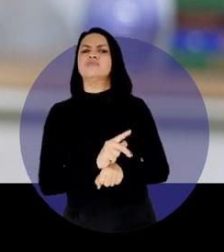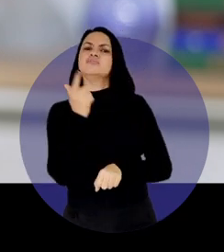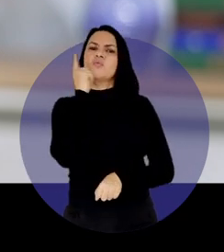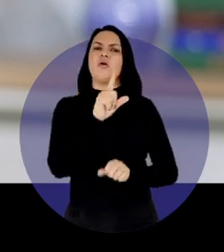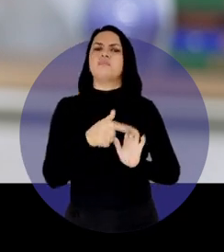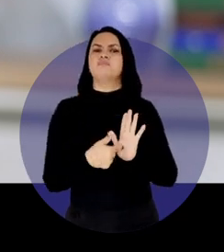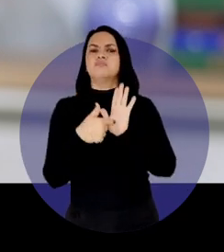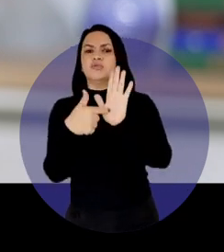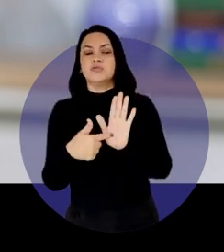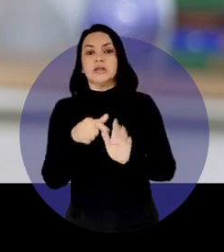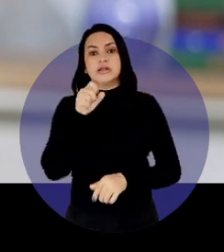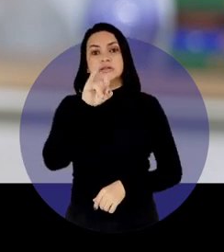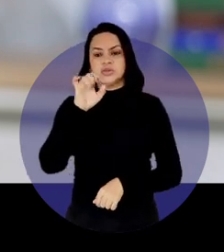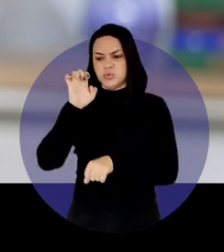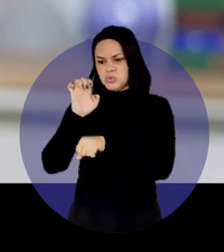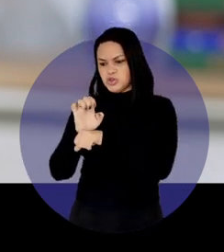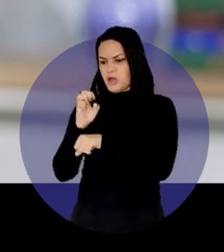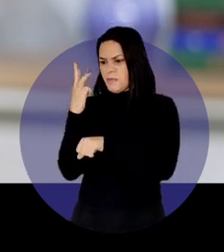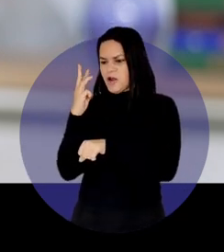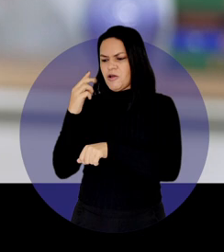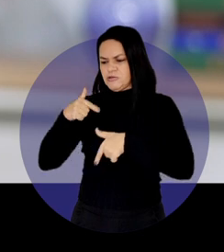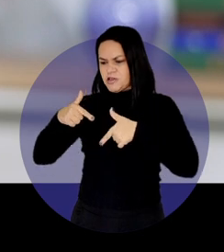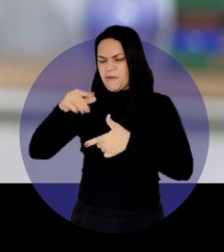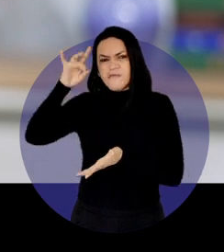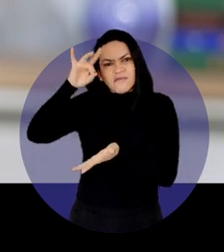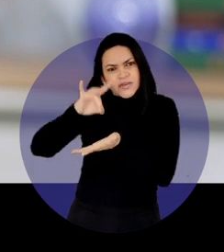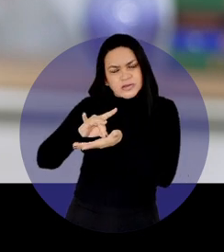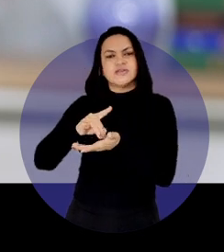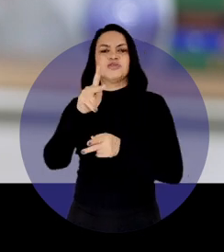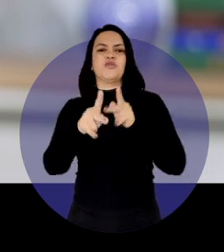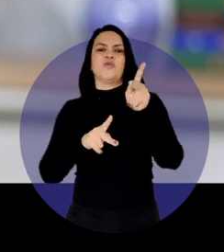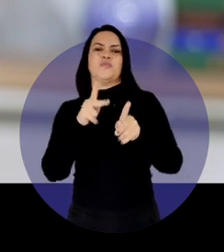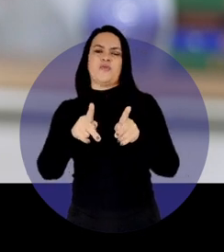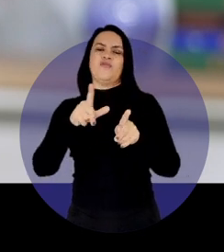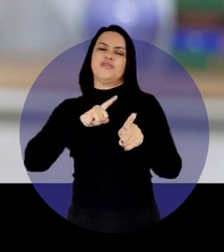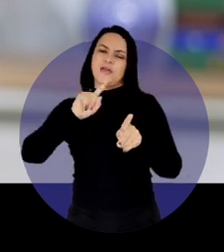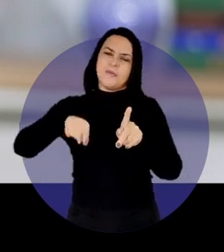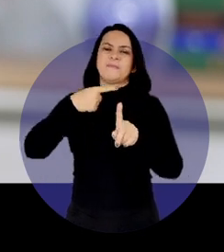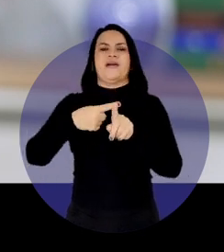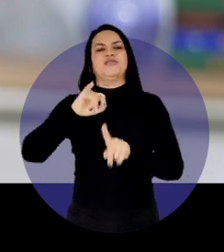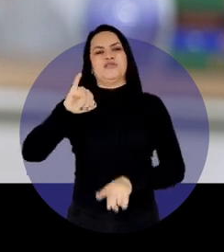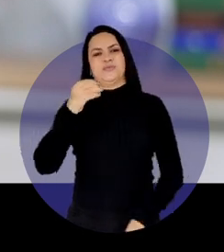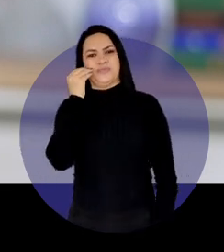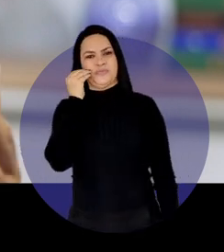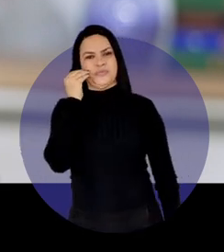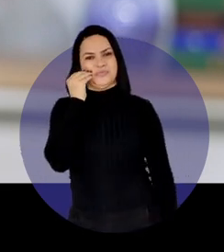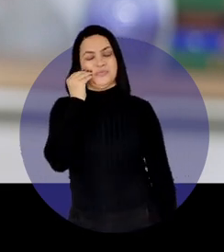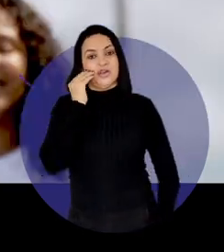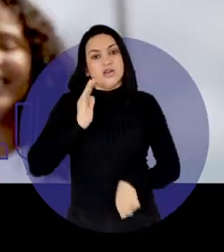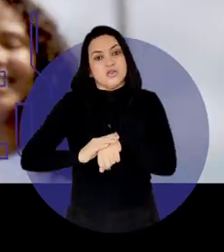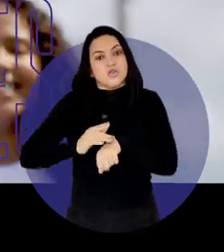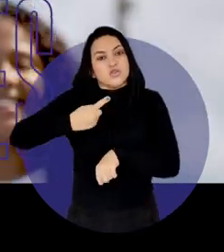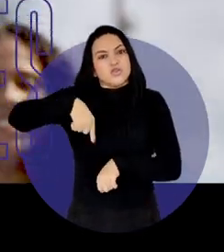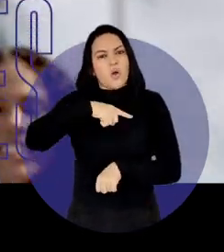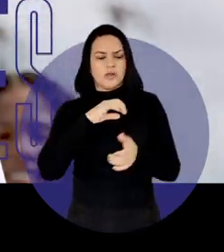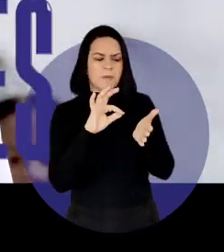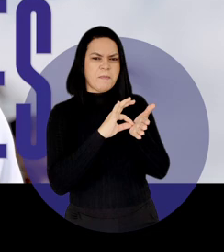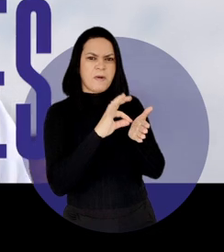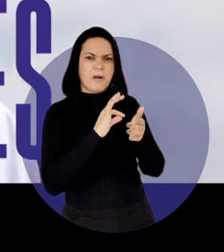Maranhão, mostrando que quando o Estado trabalha de verdade, o povo tem mais oportunidades.